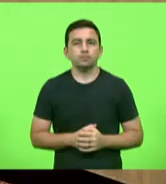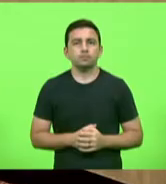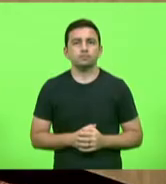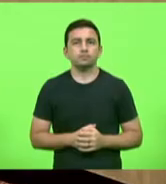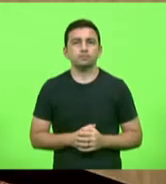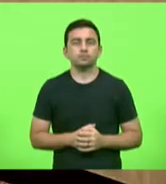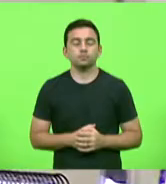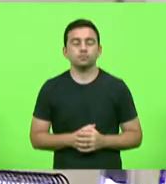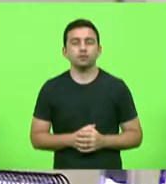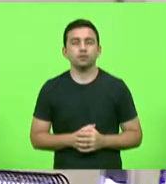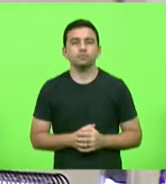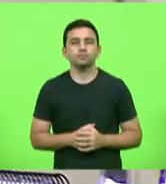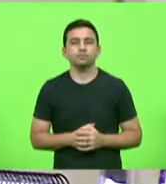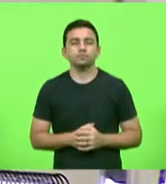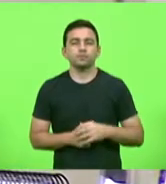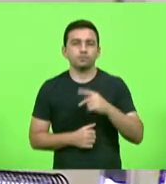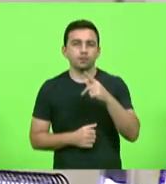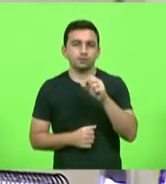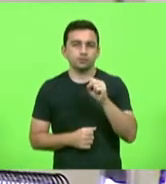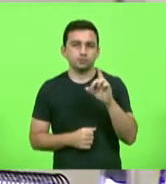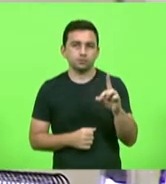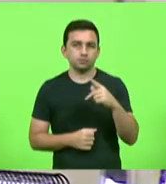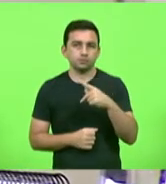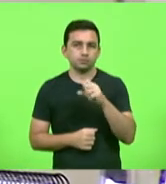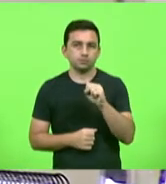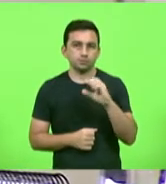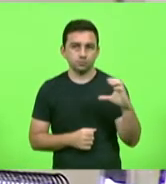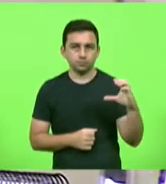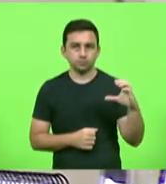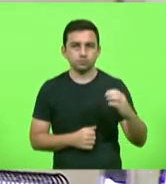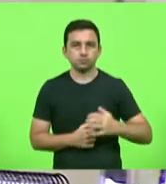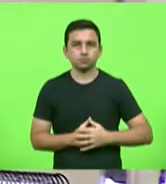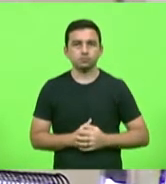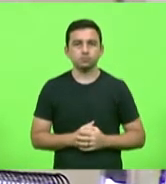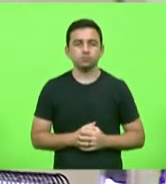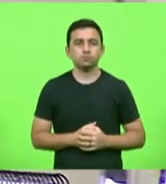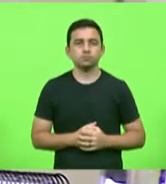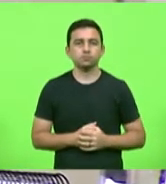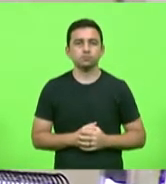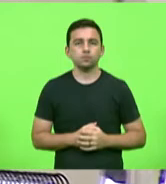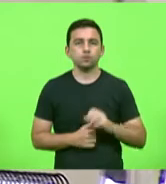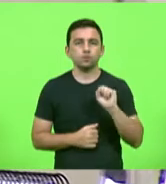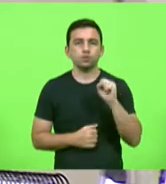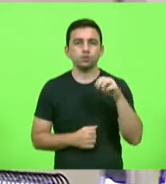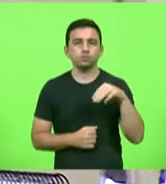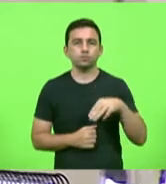bloco PSD PSC 8 minutos